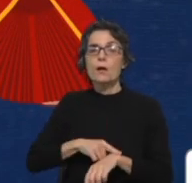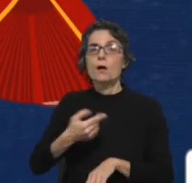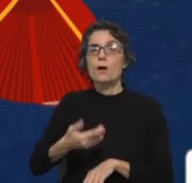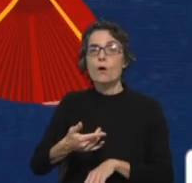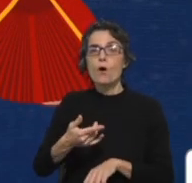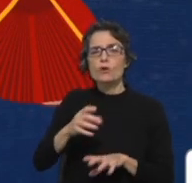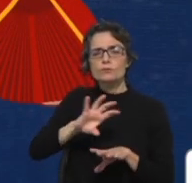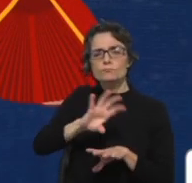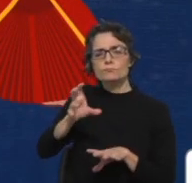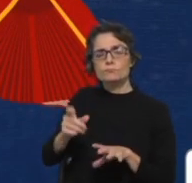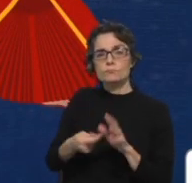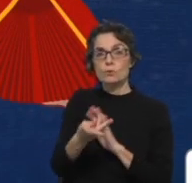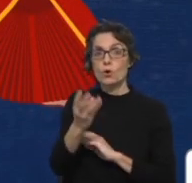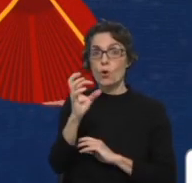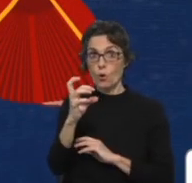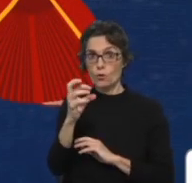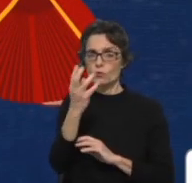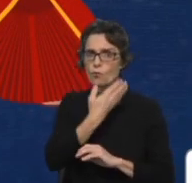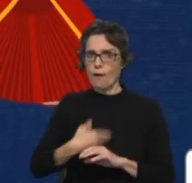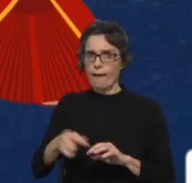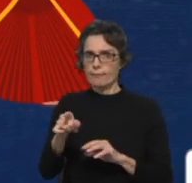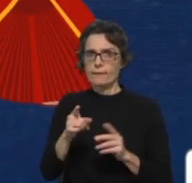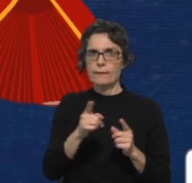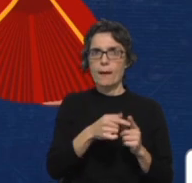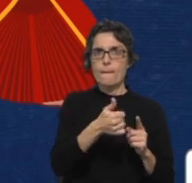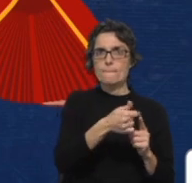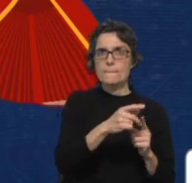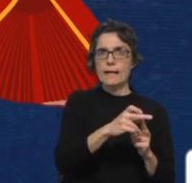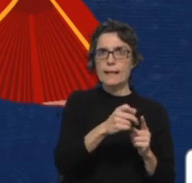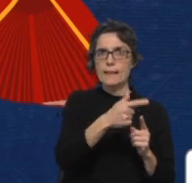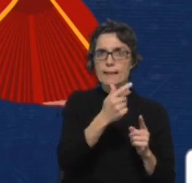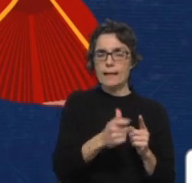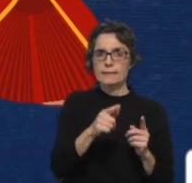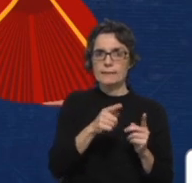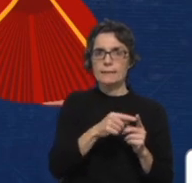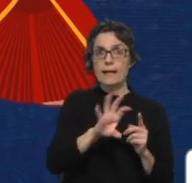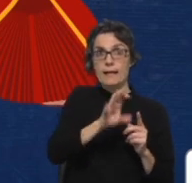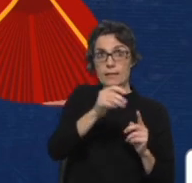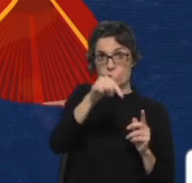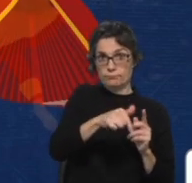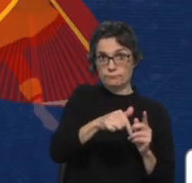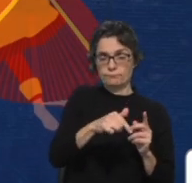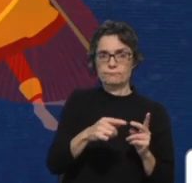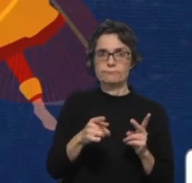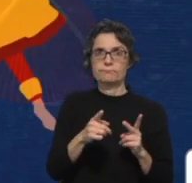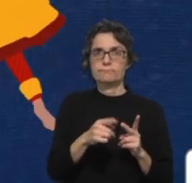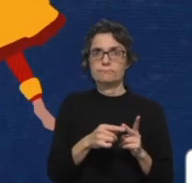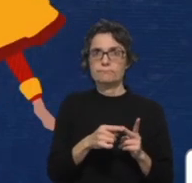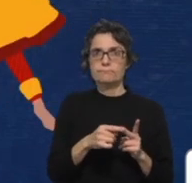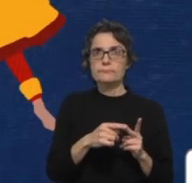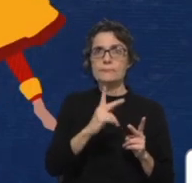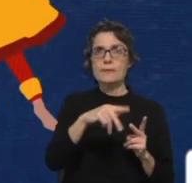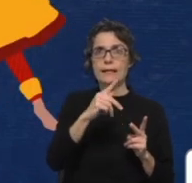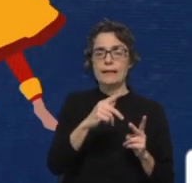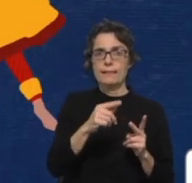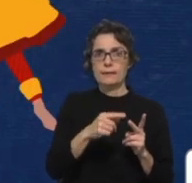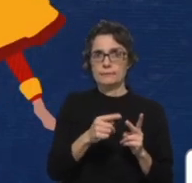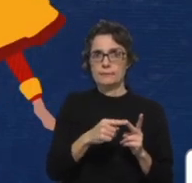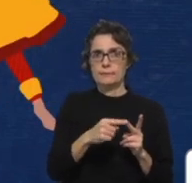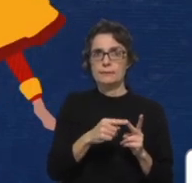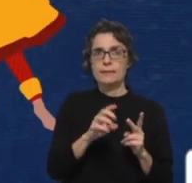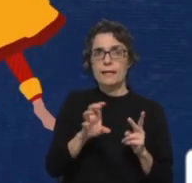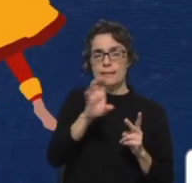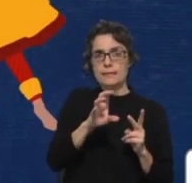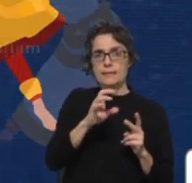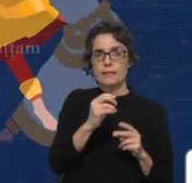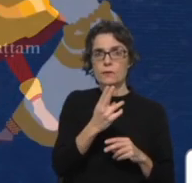estilos considerados clássicos. O Bharatanatem, da região de Tamil Nadu, o Katak, do estado